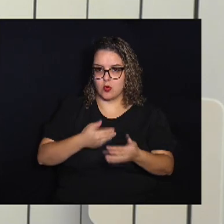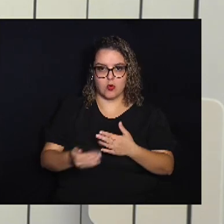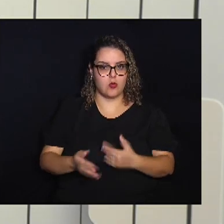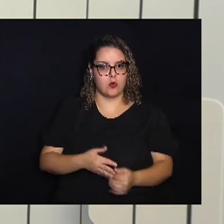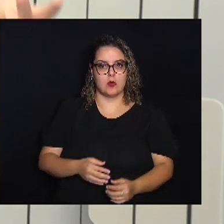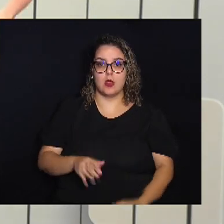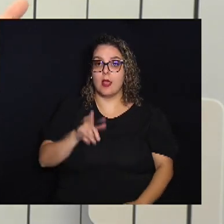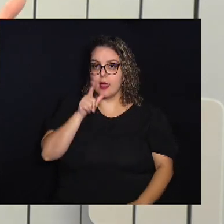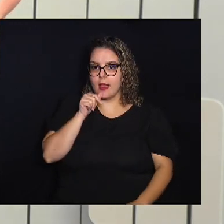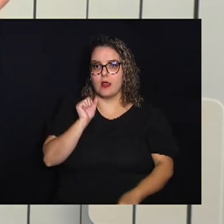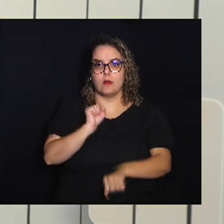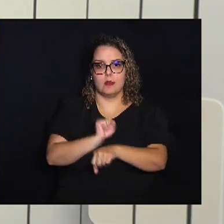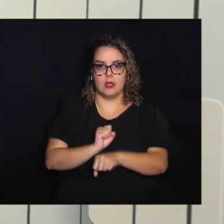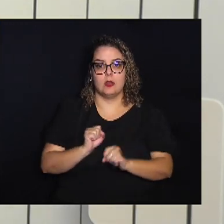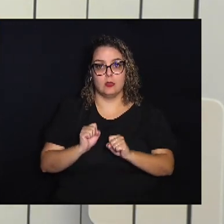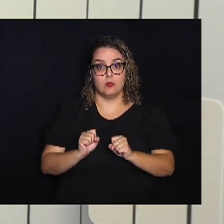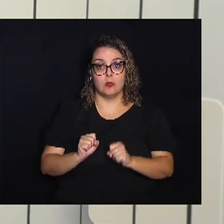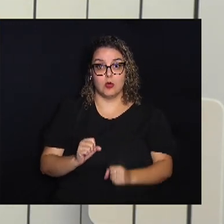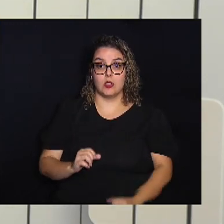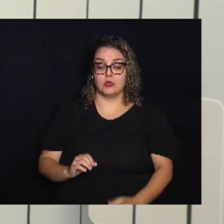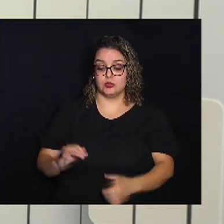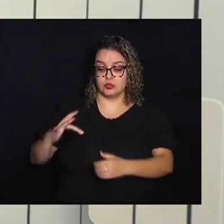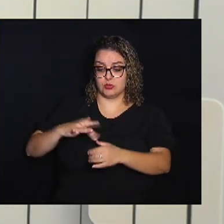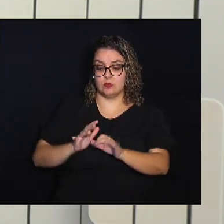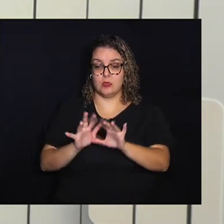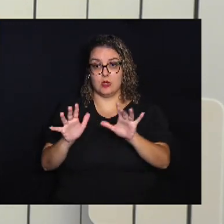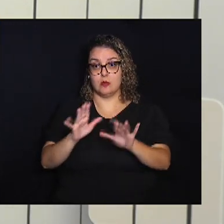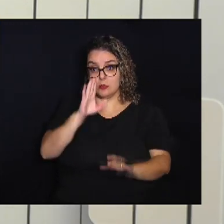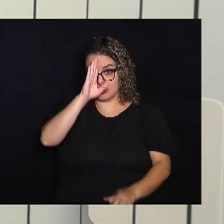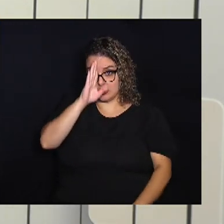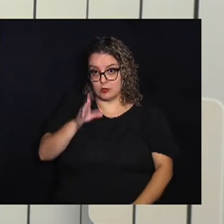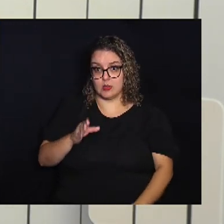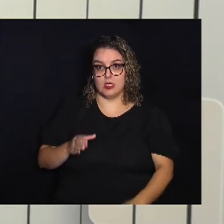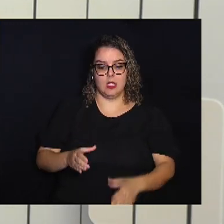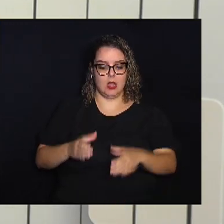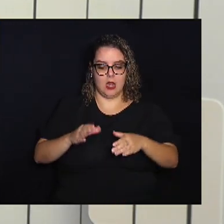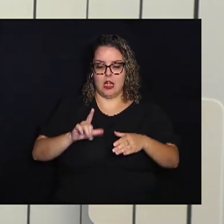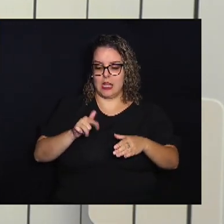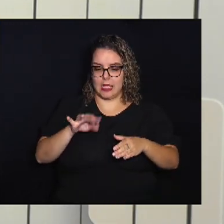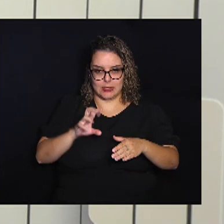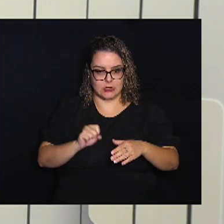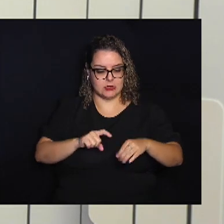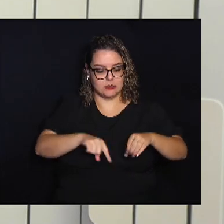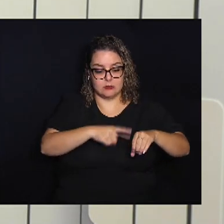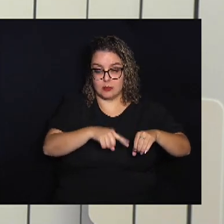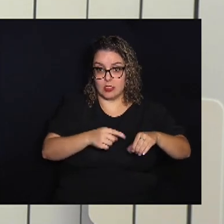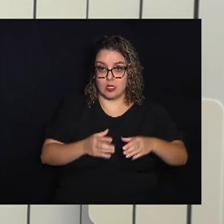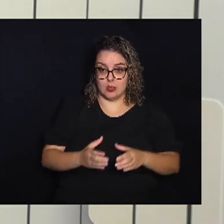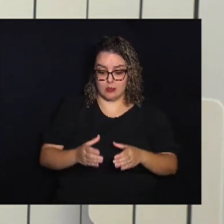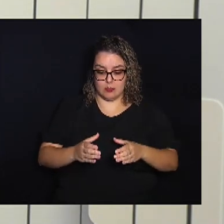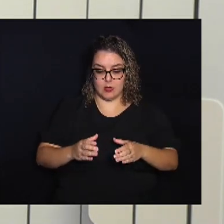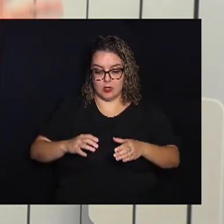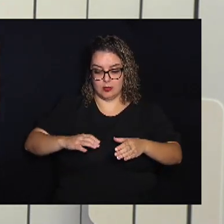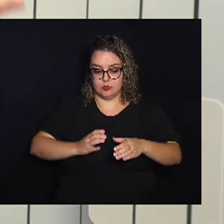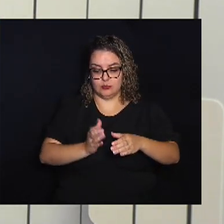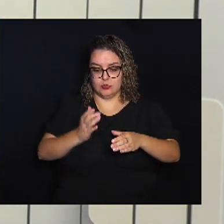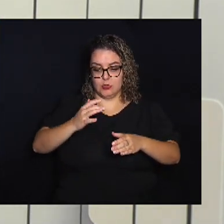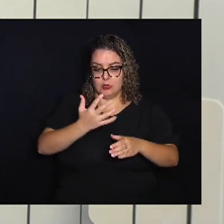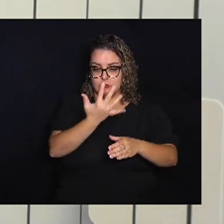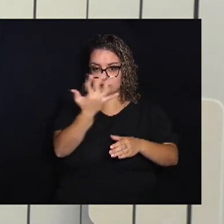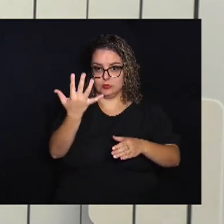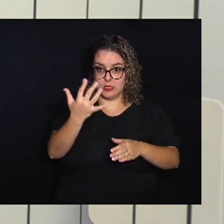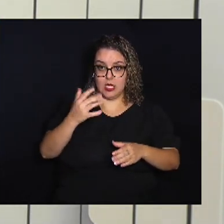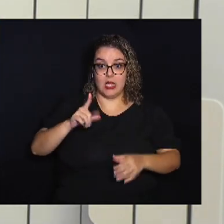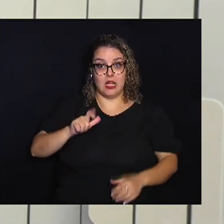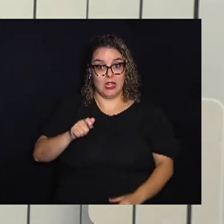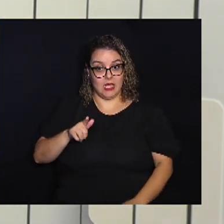água Que possa servir de criadouro Principalmente em latas, pneus, pratos de plantas, lajes,